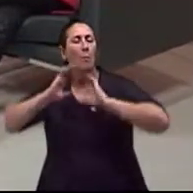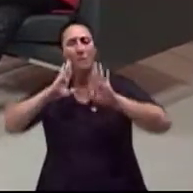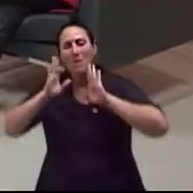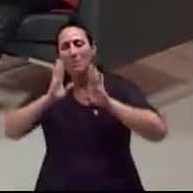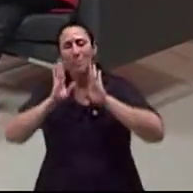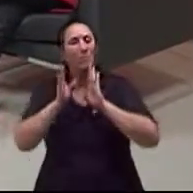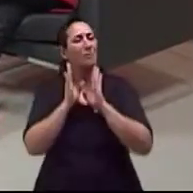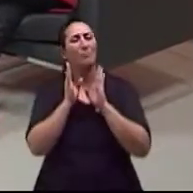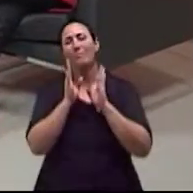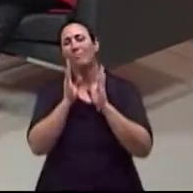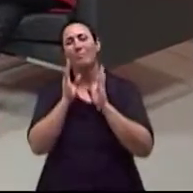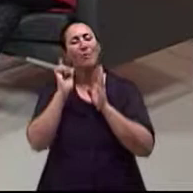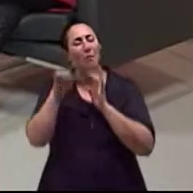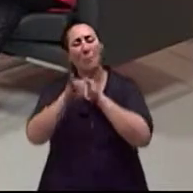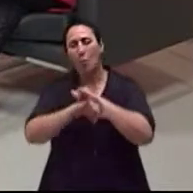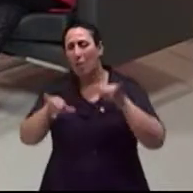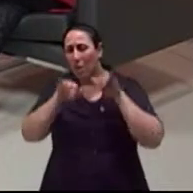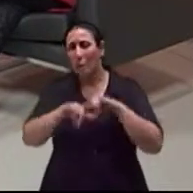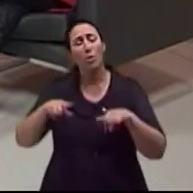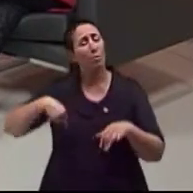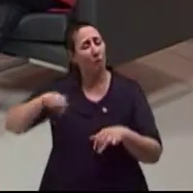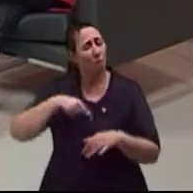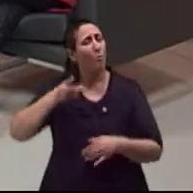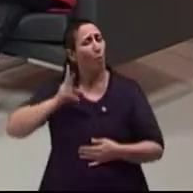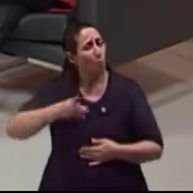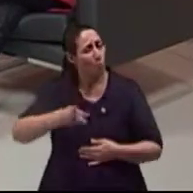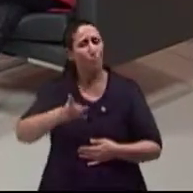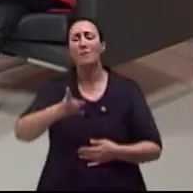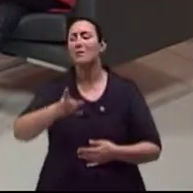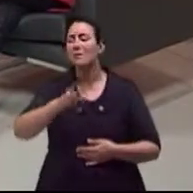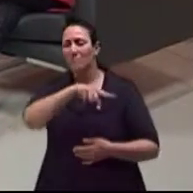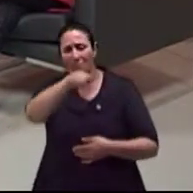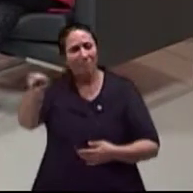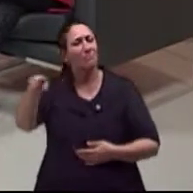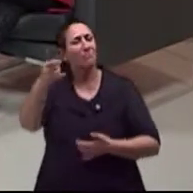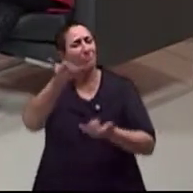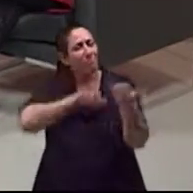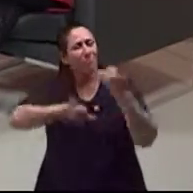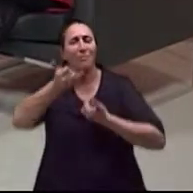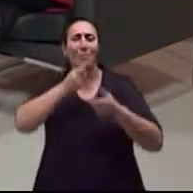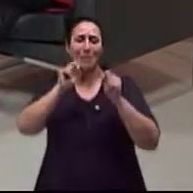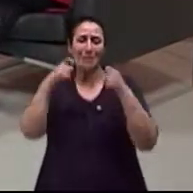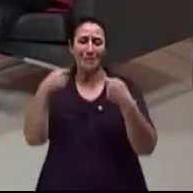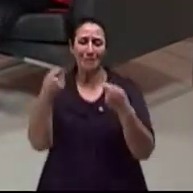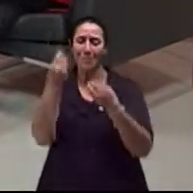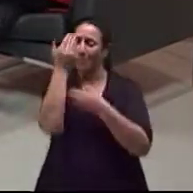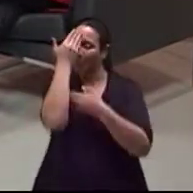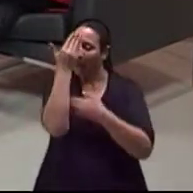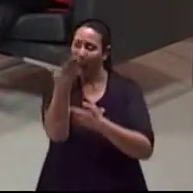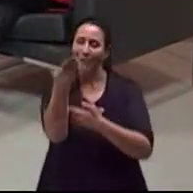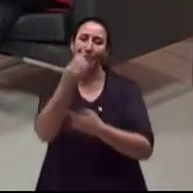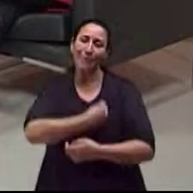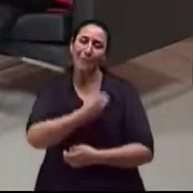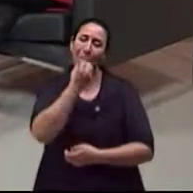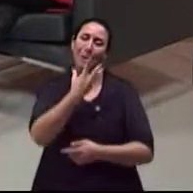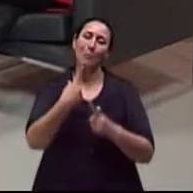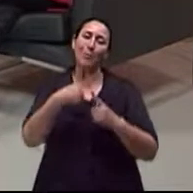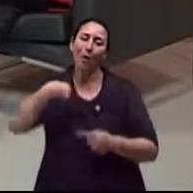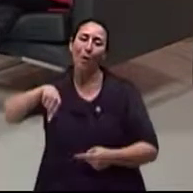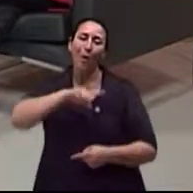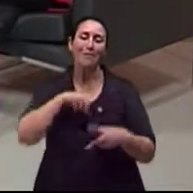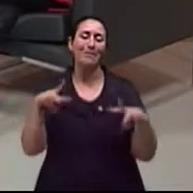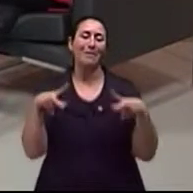Facebook Sobre o nosso programa A gente continua aguardando Todas as manifestações de vocês Muito obrigada E viva bem Porque a gente